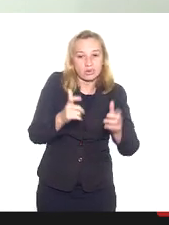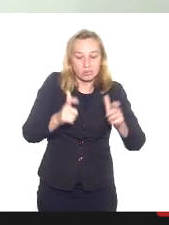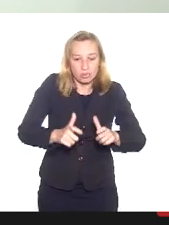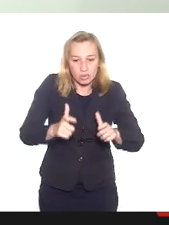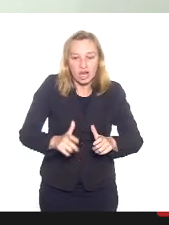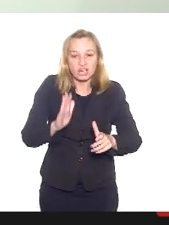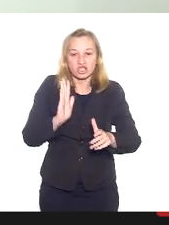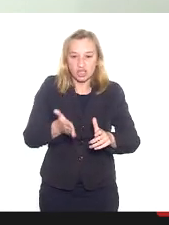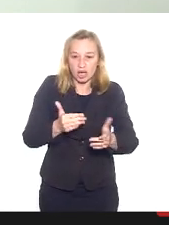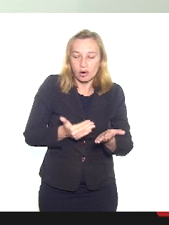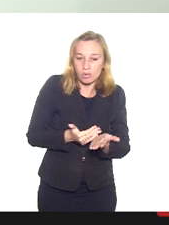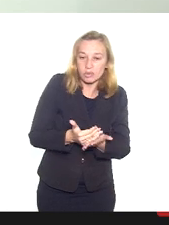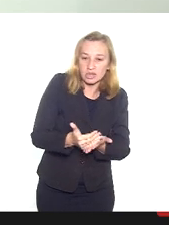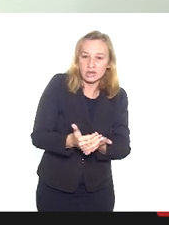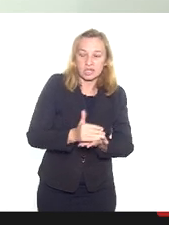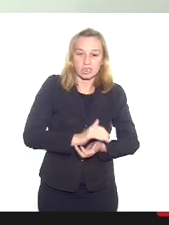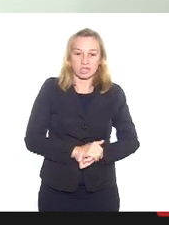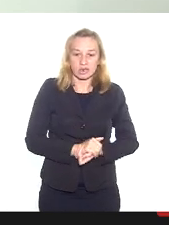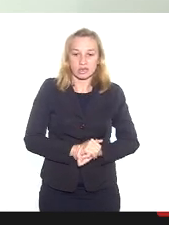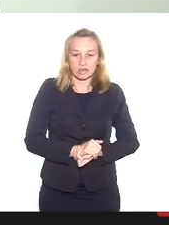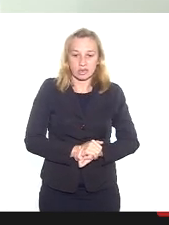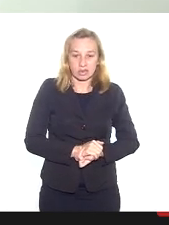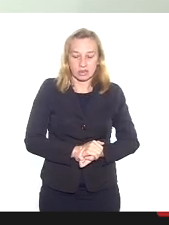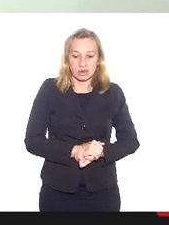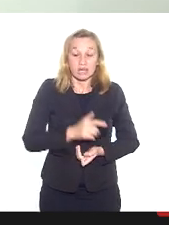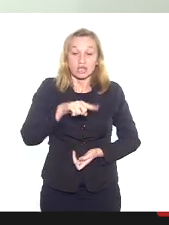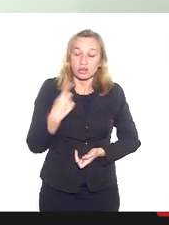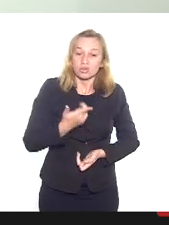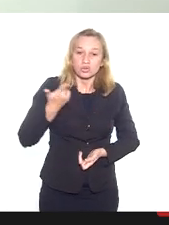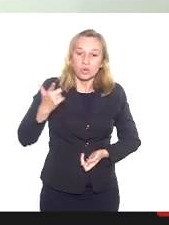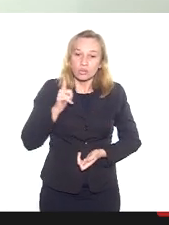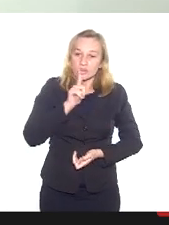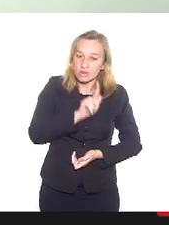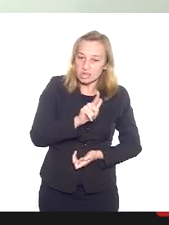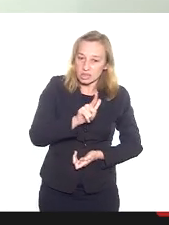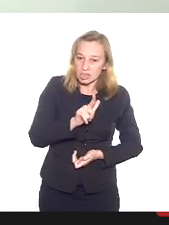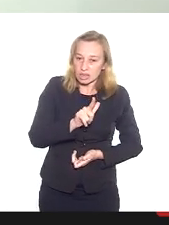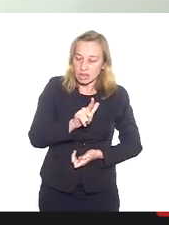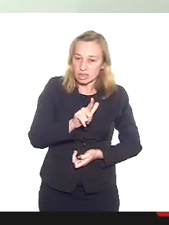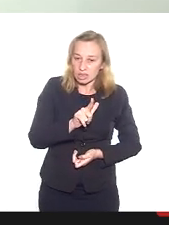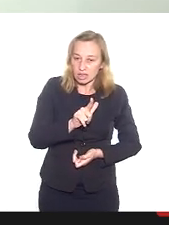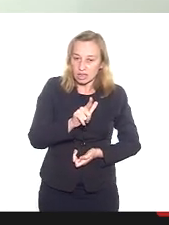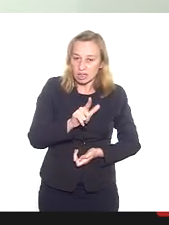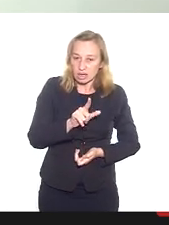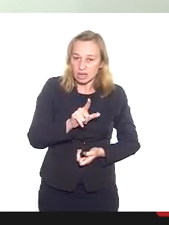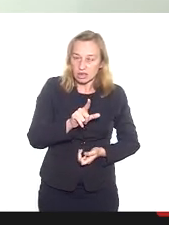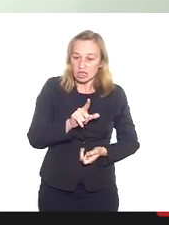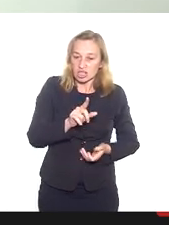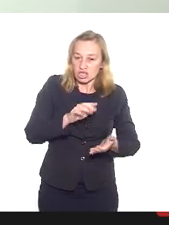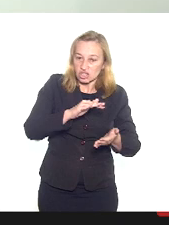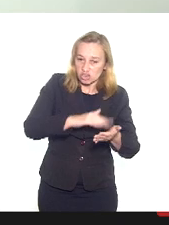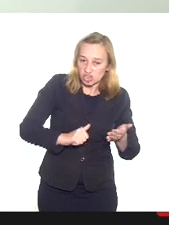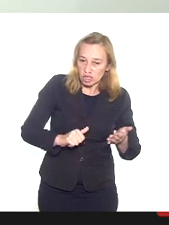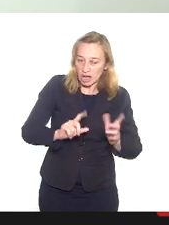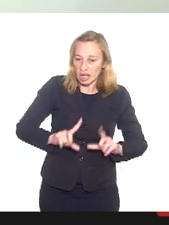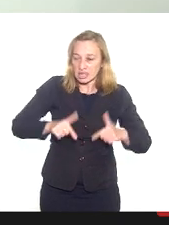começaram, intensificar para que a gente consiga mitigar essas ações,